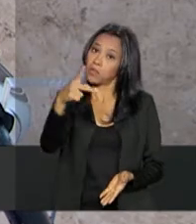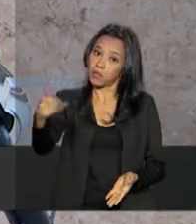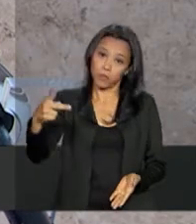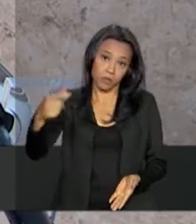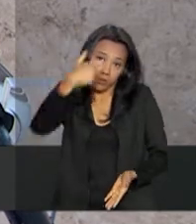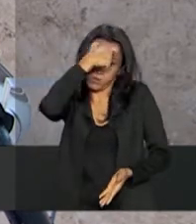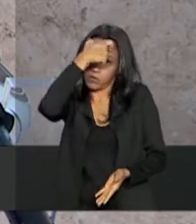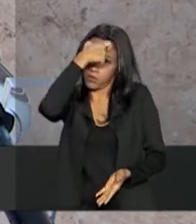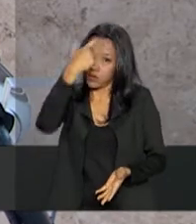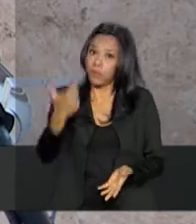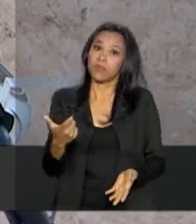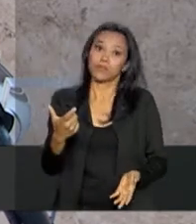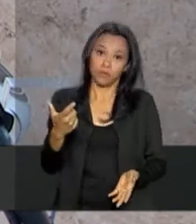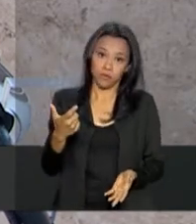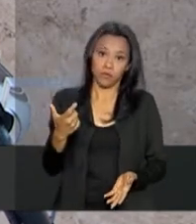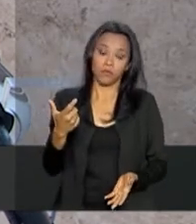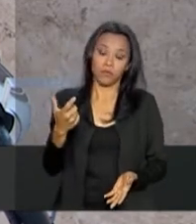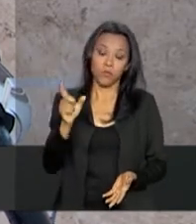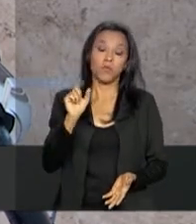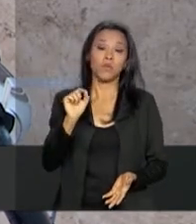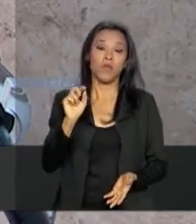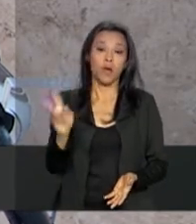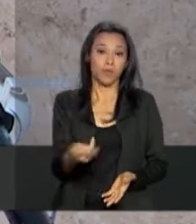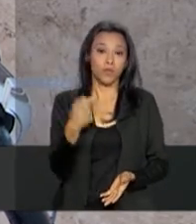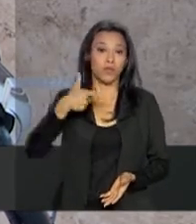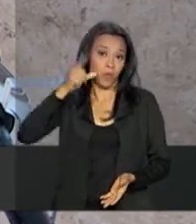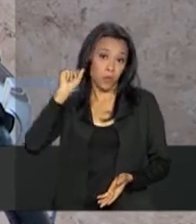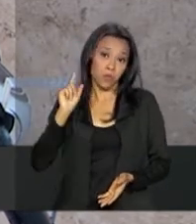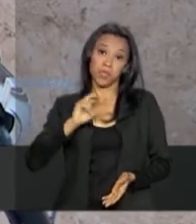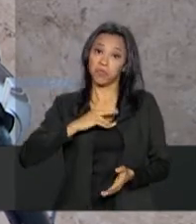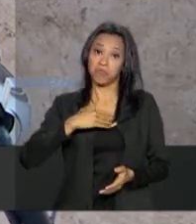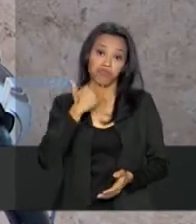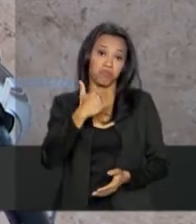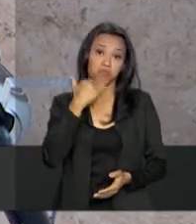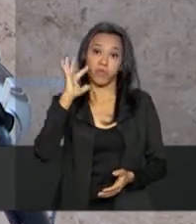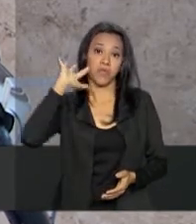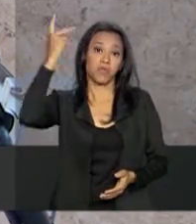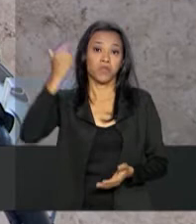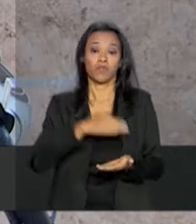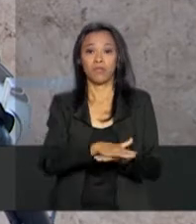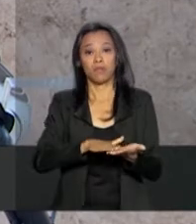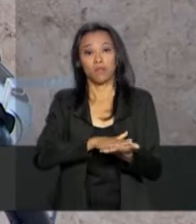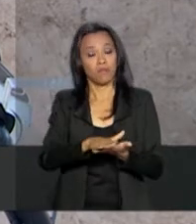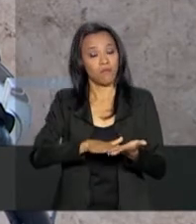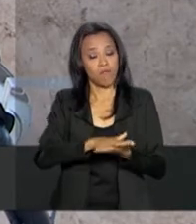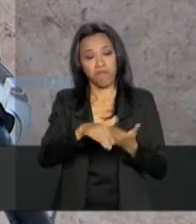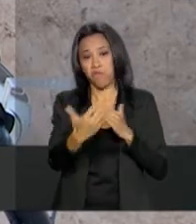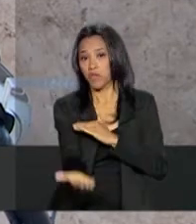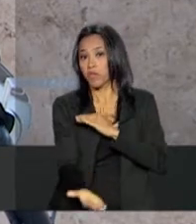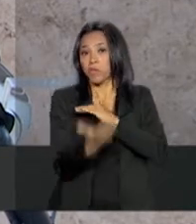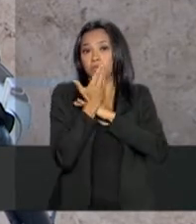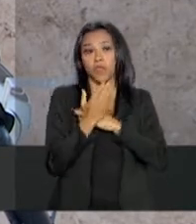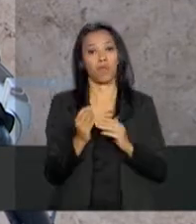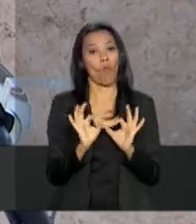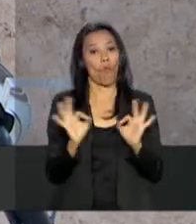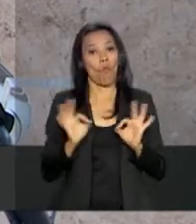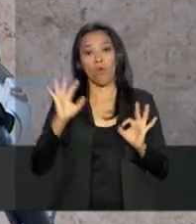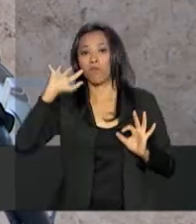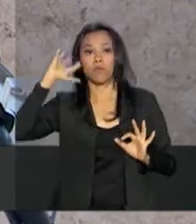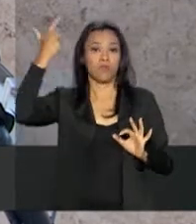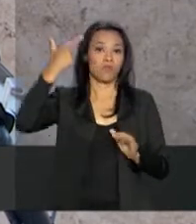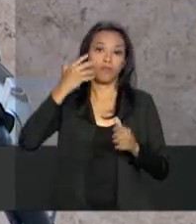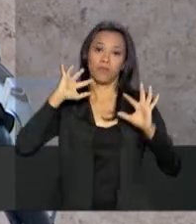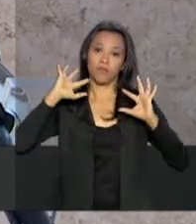individualidade deve estar concluindo que aquilo não vai construir nada. Não vai construir absolutamente nada, nem vai solucionar o problema.